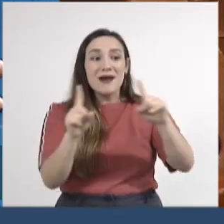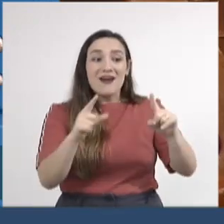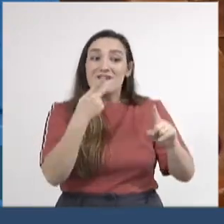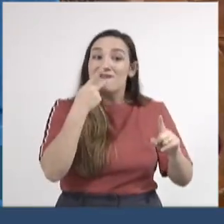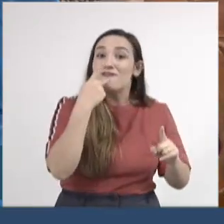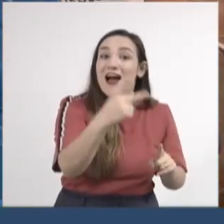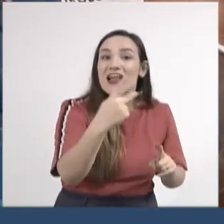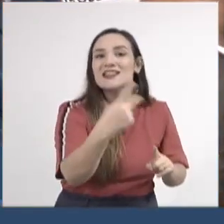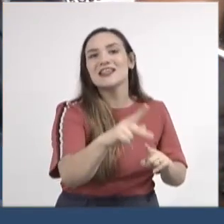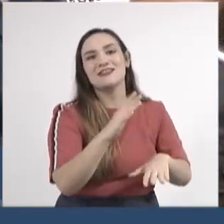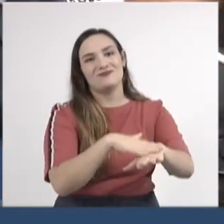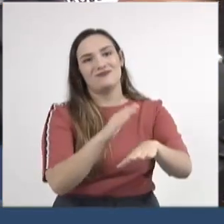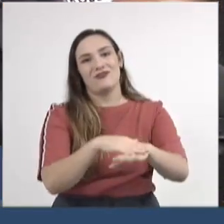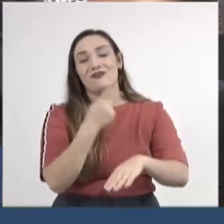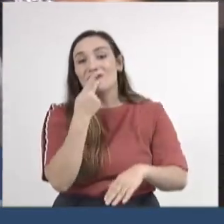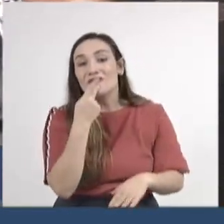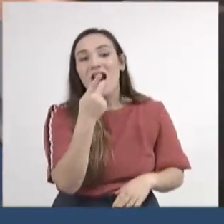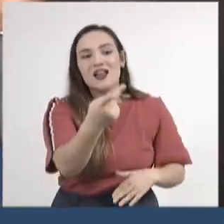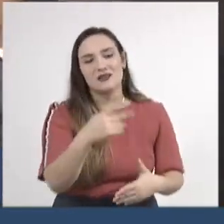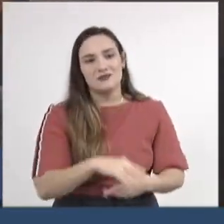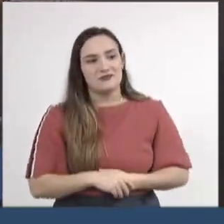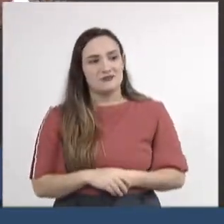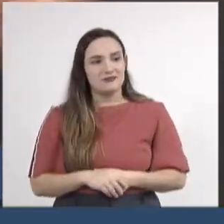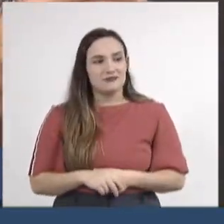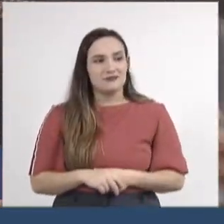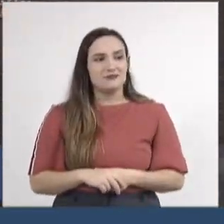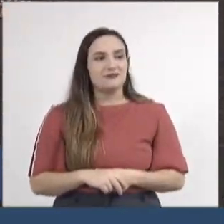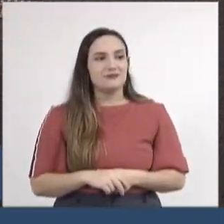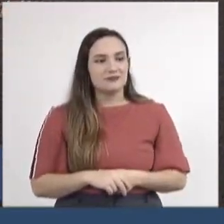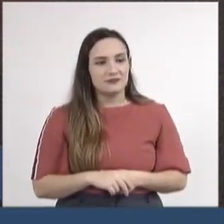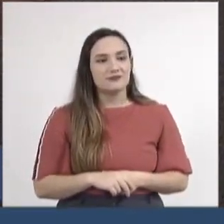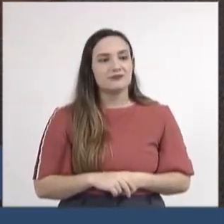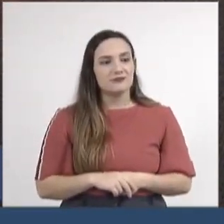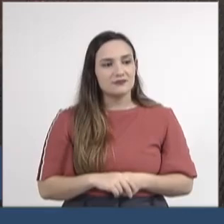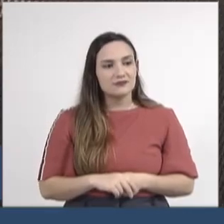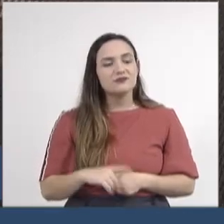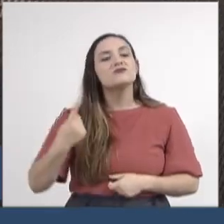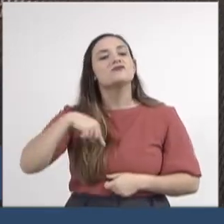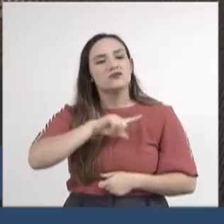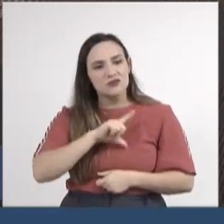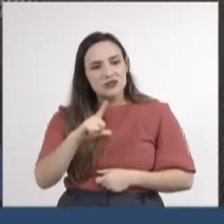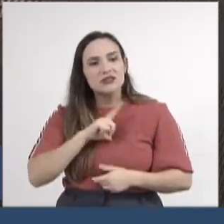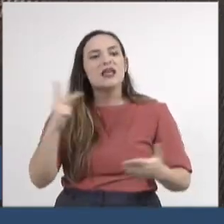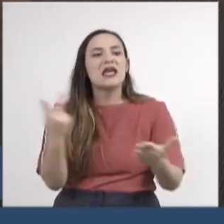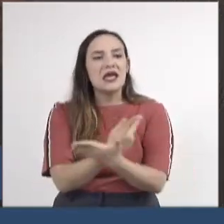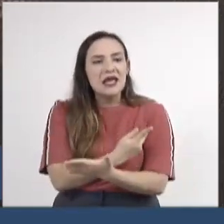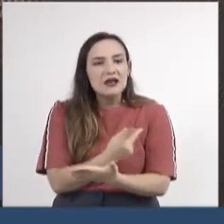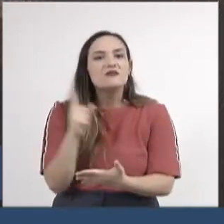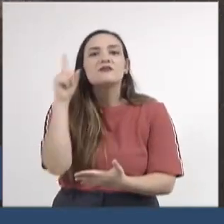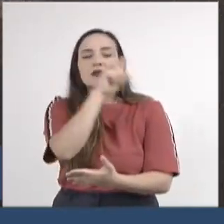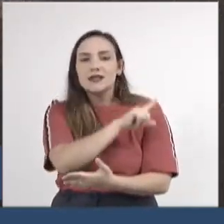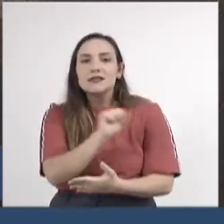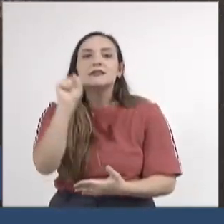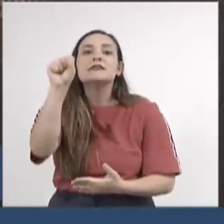nós somos limitados, nós podemos cometer erros, deslizes.